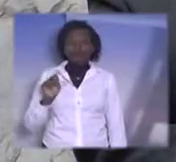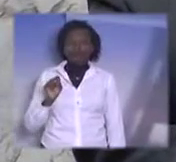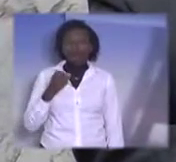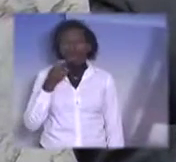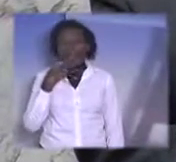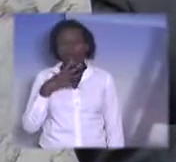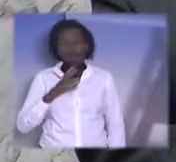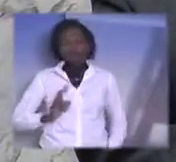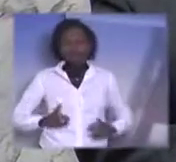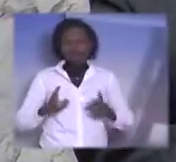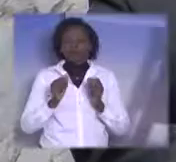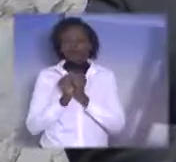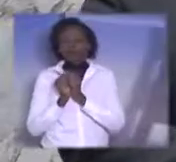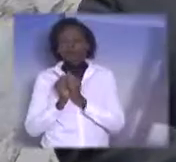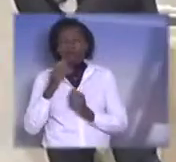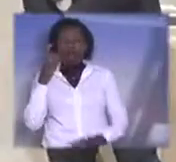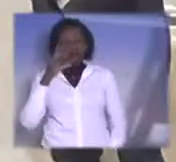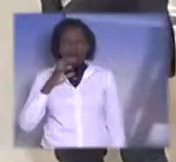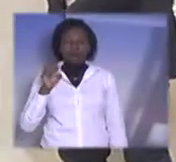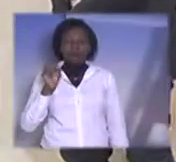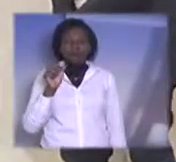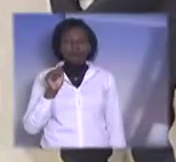Carlos César, deputado Gilmar Gimenez,